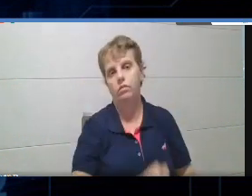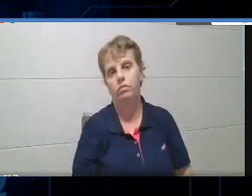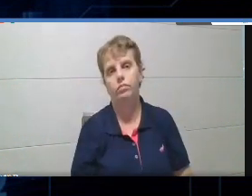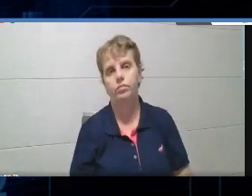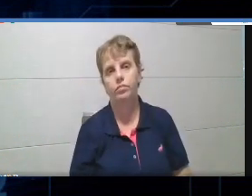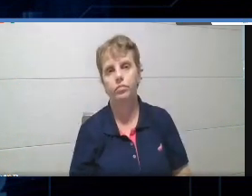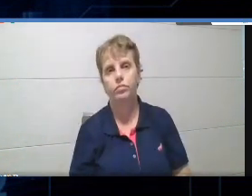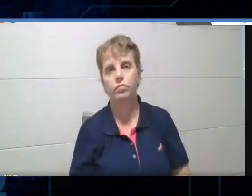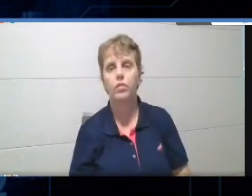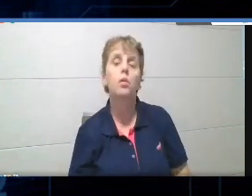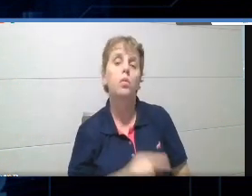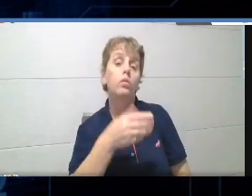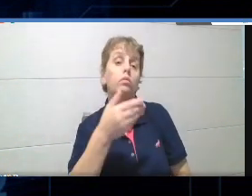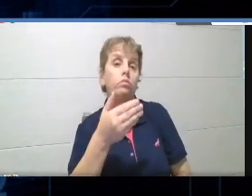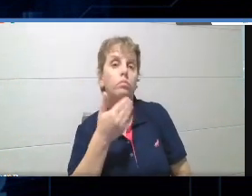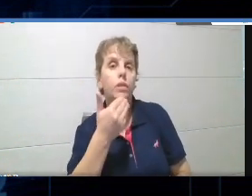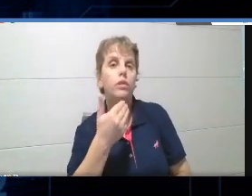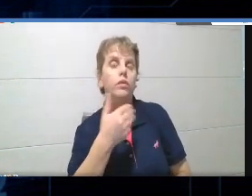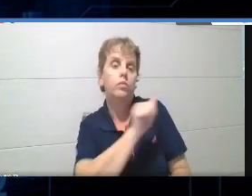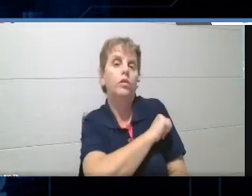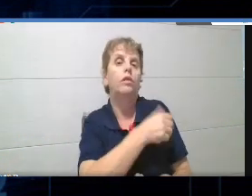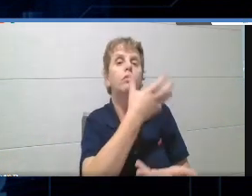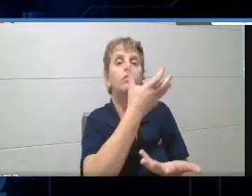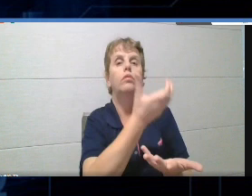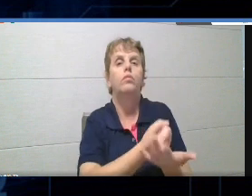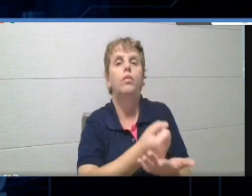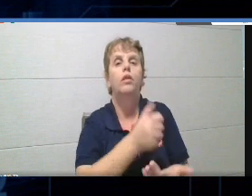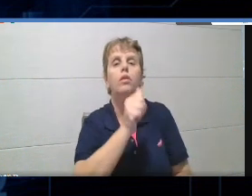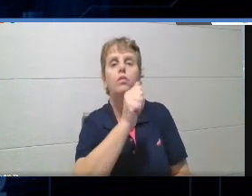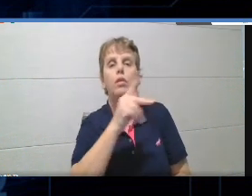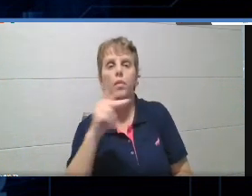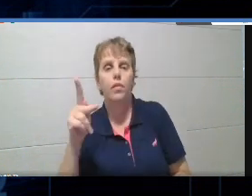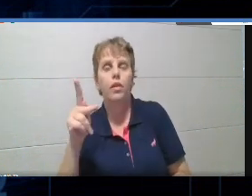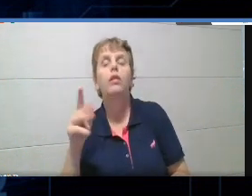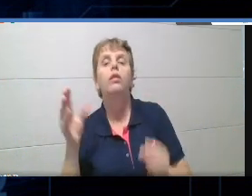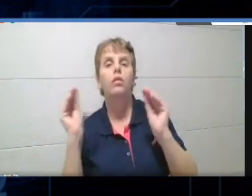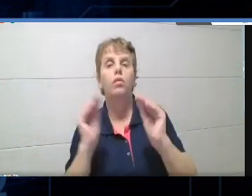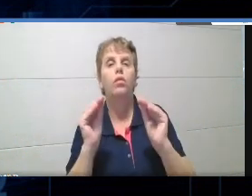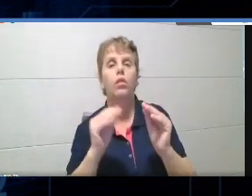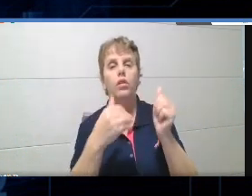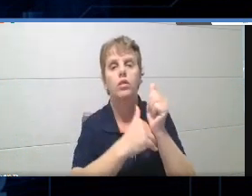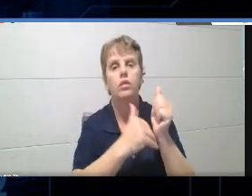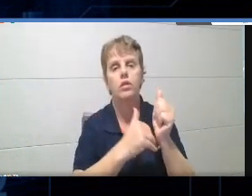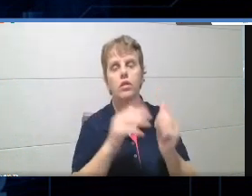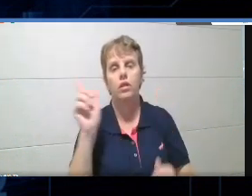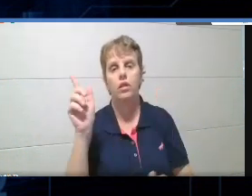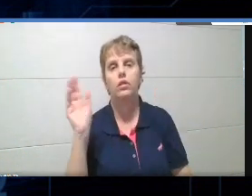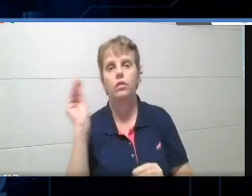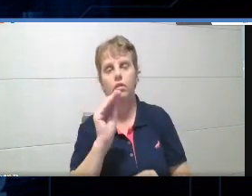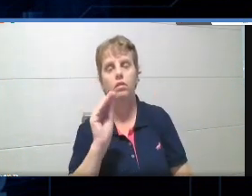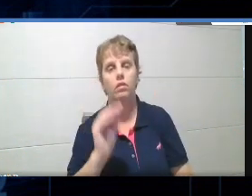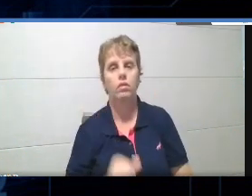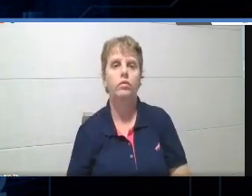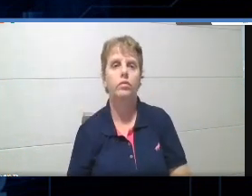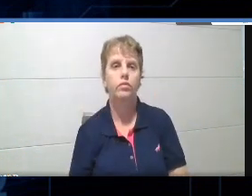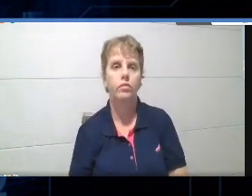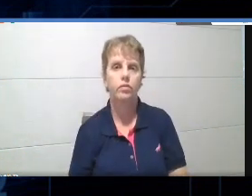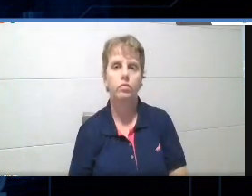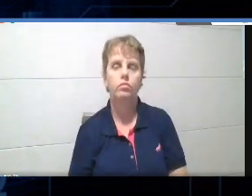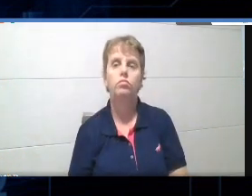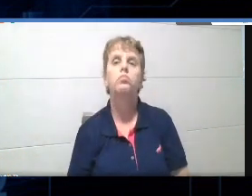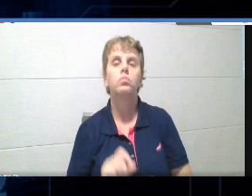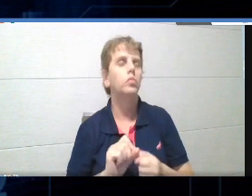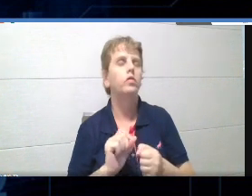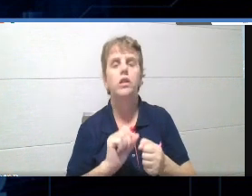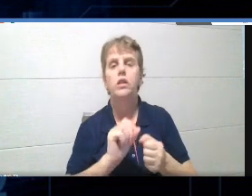Ou pedir para que eles baixem o aplicativo e estar inserindo o código, né? Esse código aqui. Tá bom? Para a tarefa, funciona